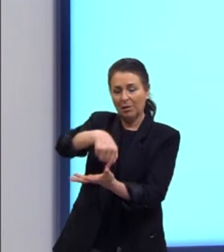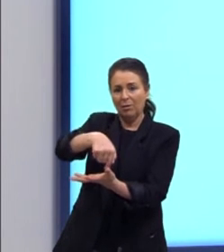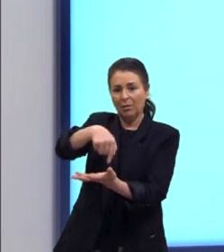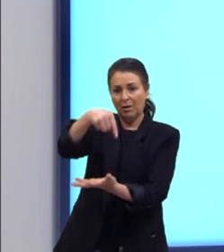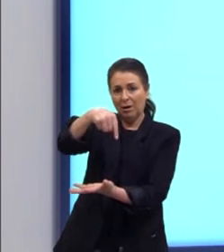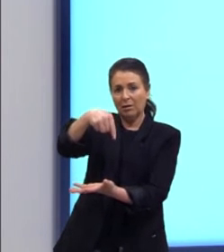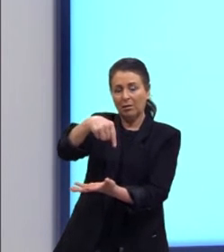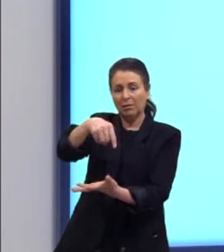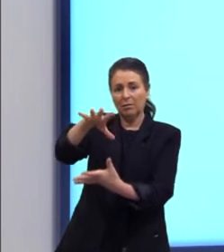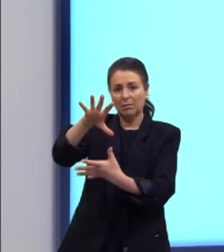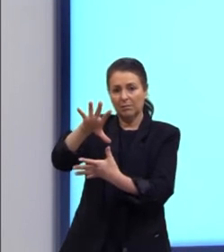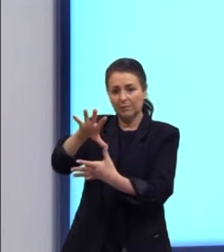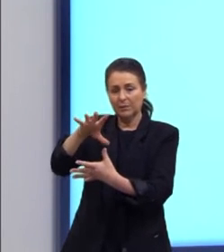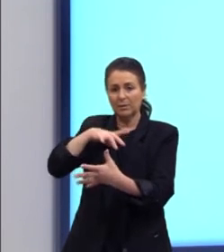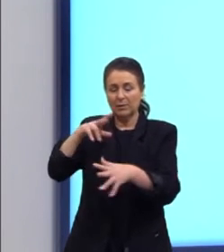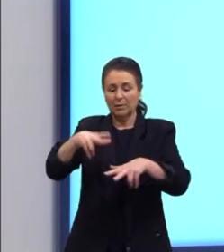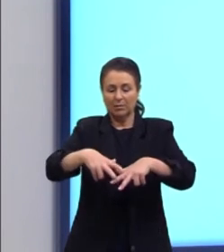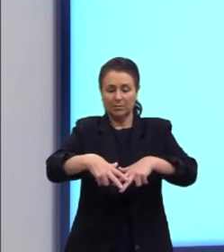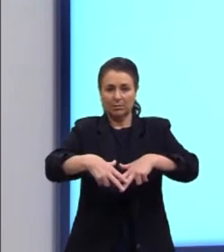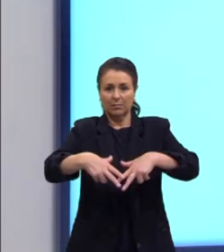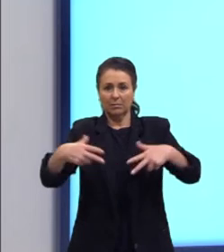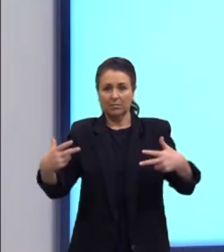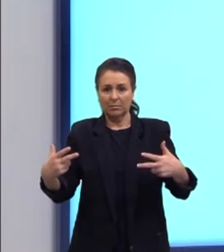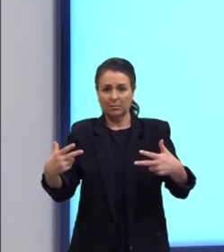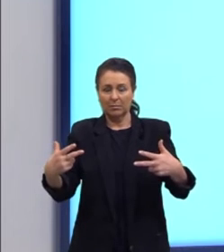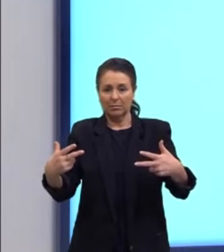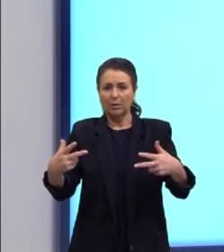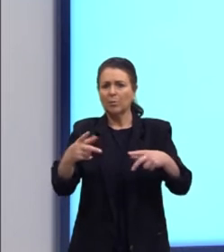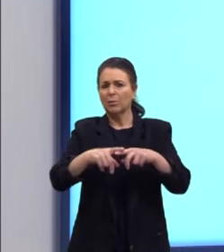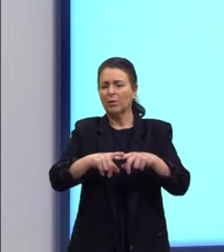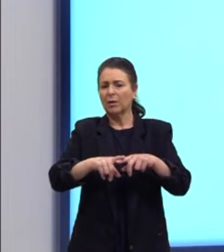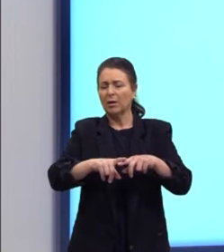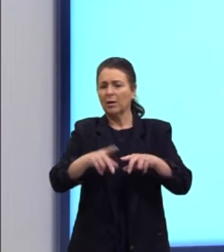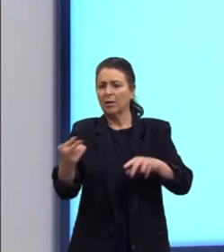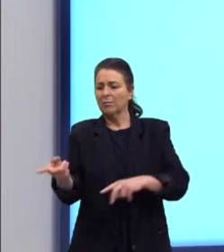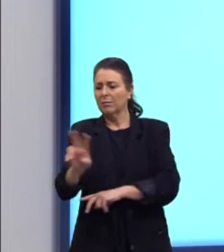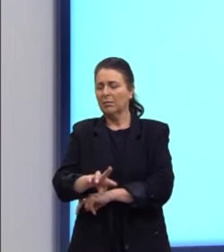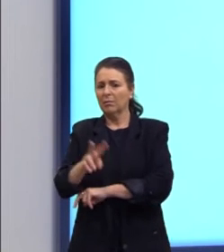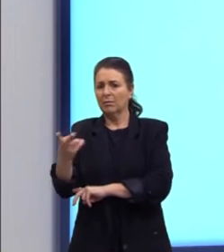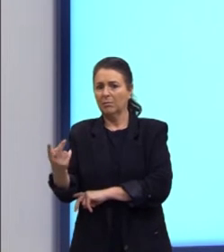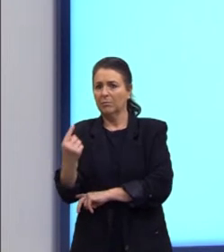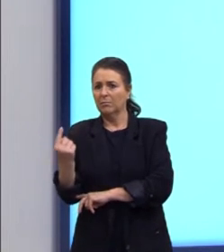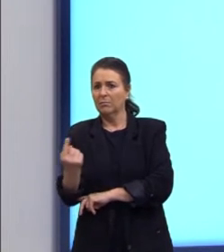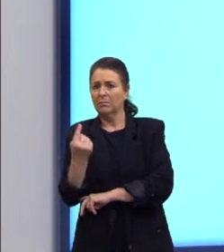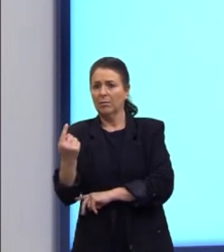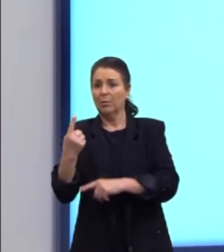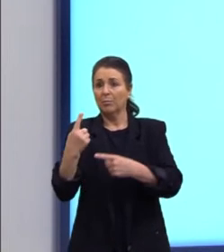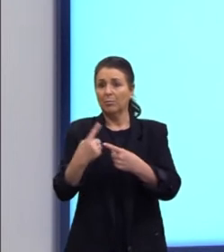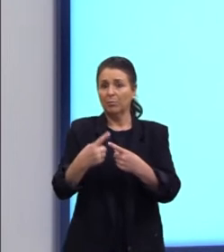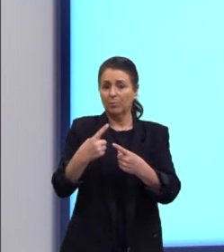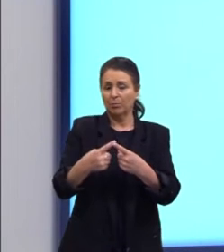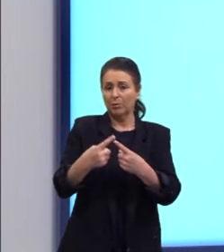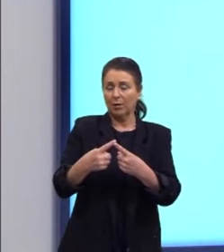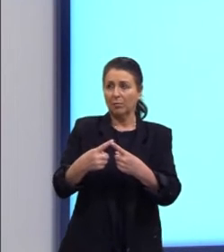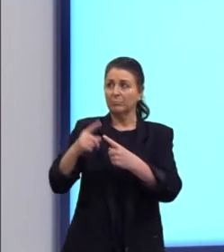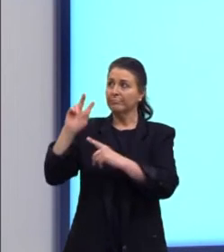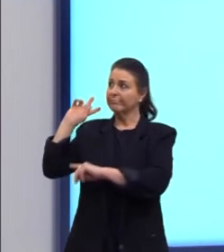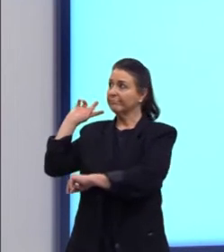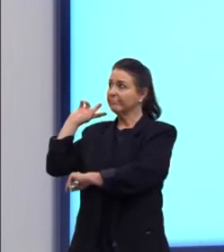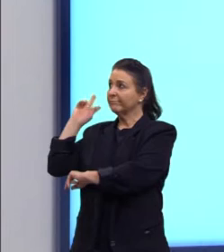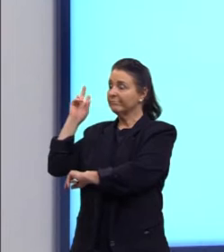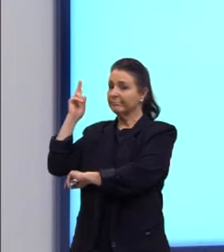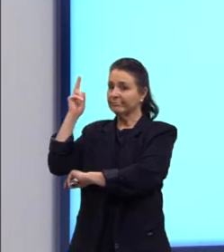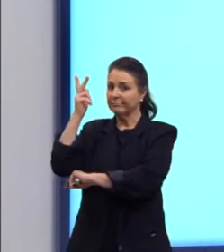Diversidade étnica versus unidade. Por que diversidade étnica versus unidade? Porque no decorrer da história, o europeu que aqui